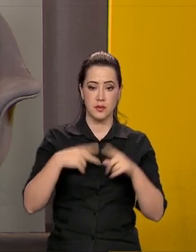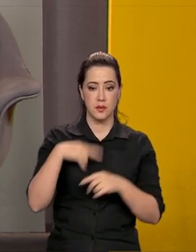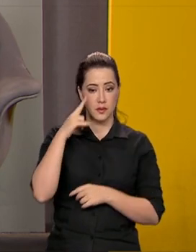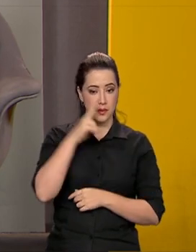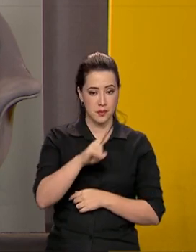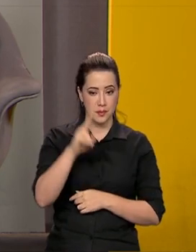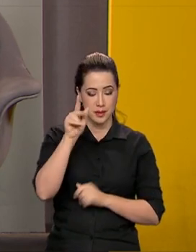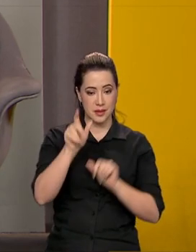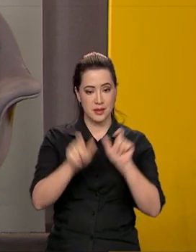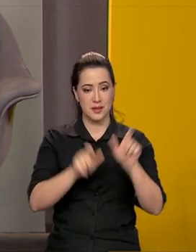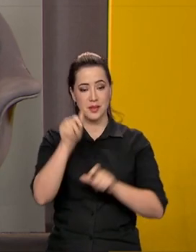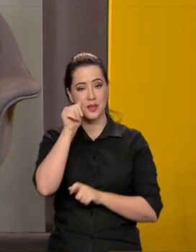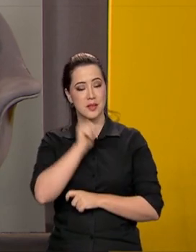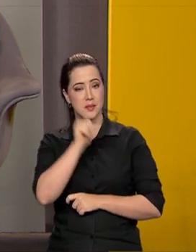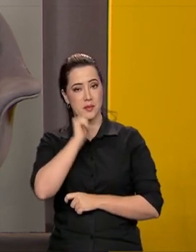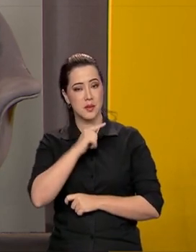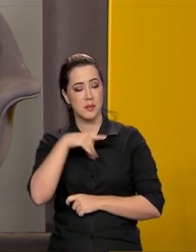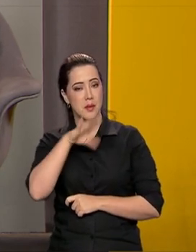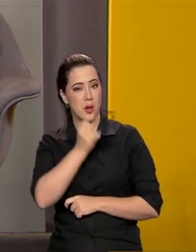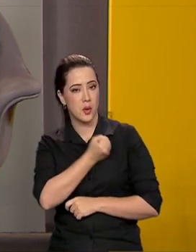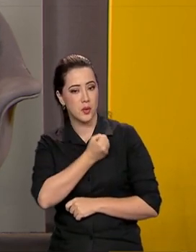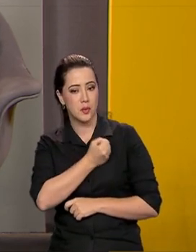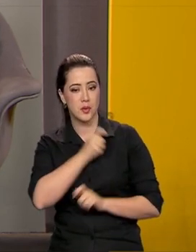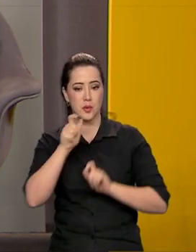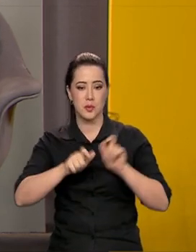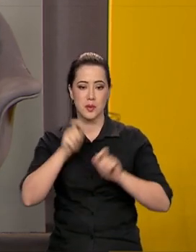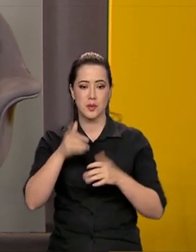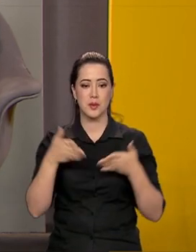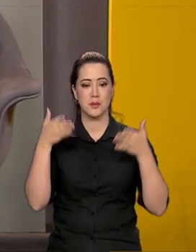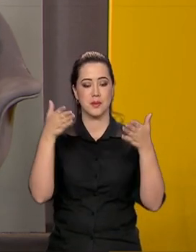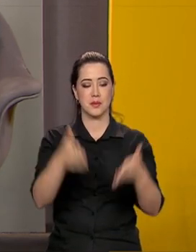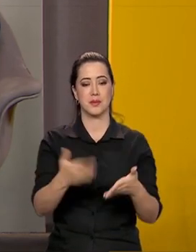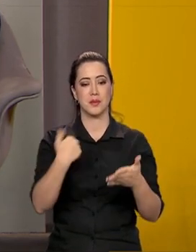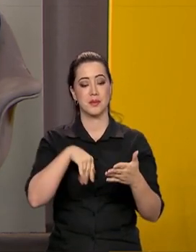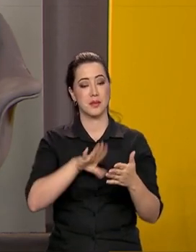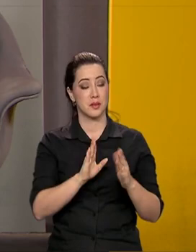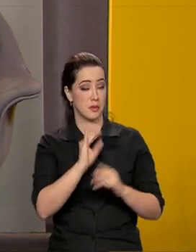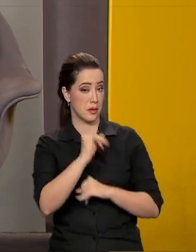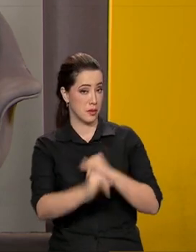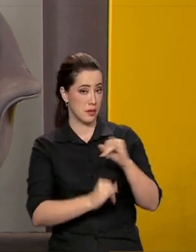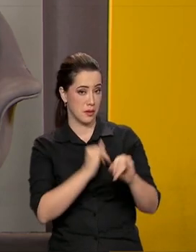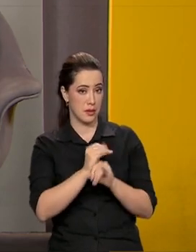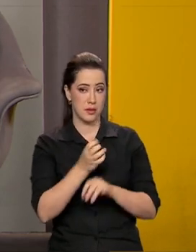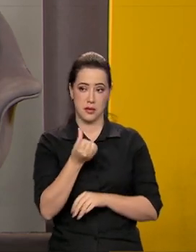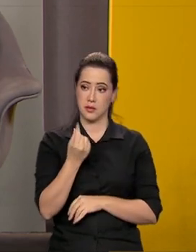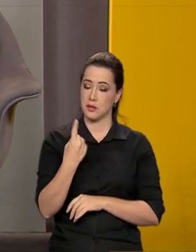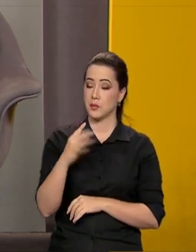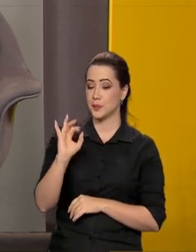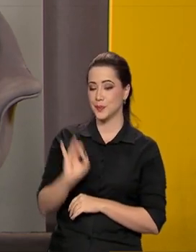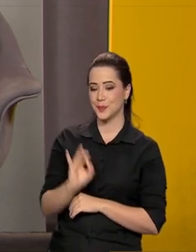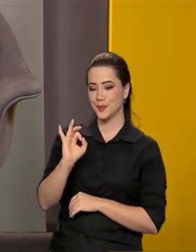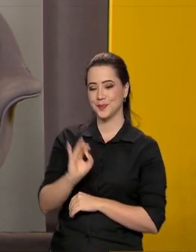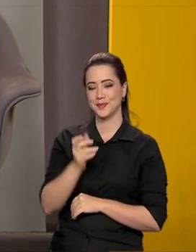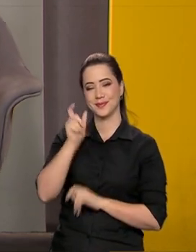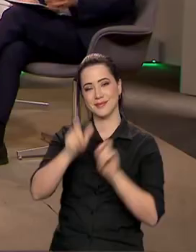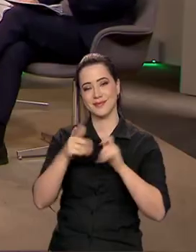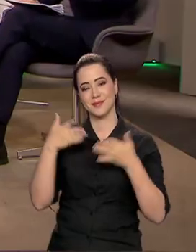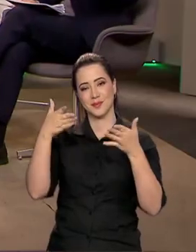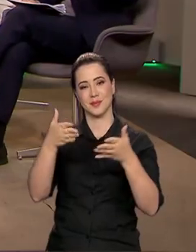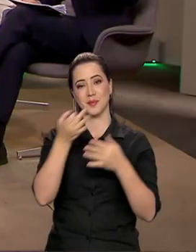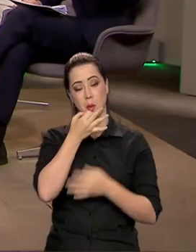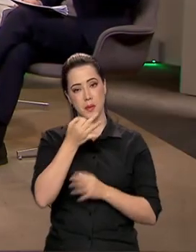as mulheres foram a maioria entre os participantes na plataforma digital. 61% das pessoas.